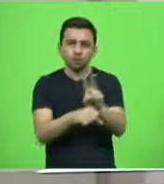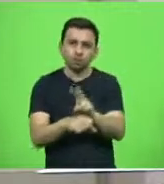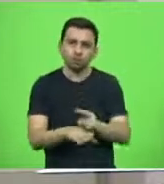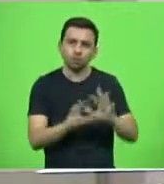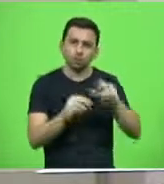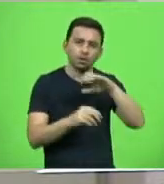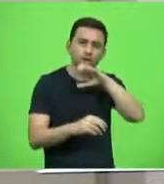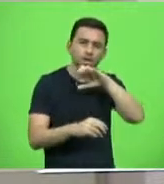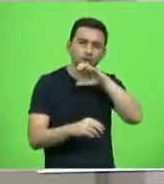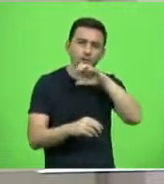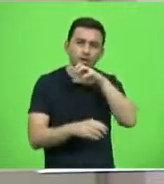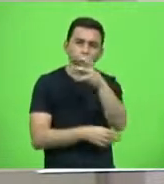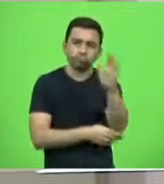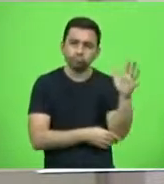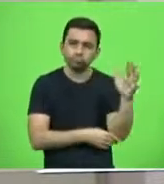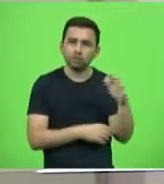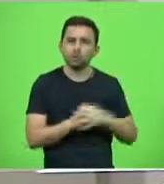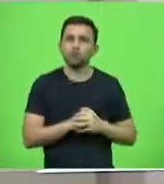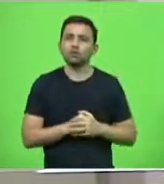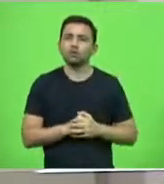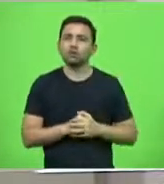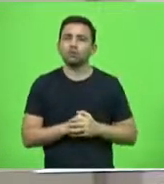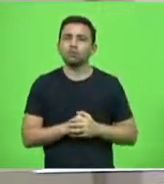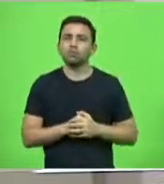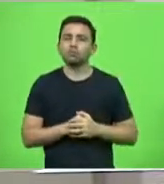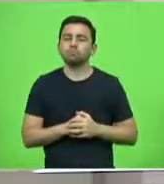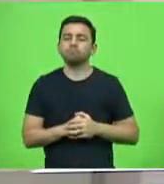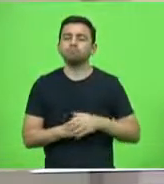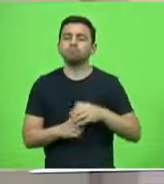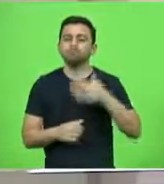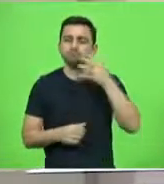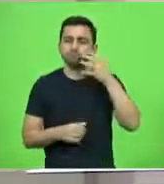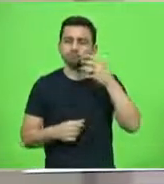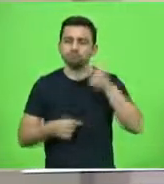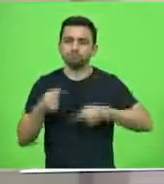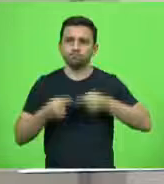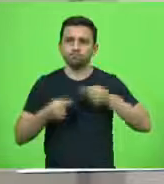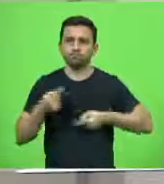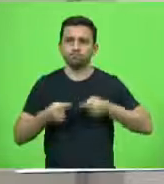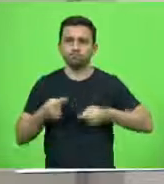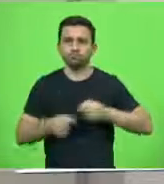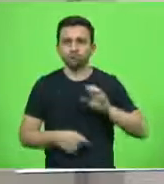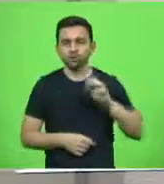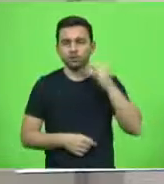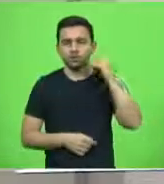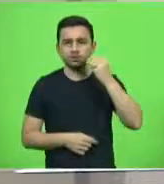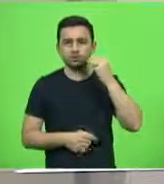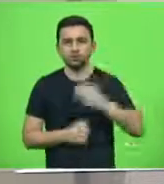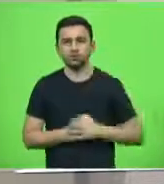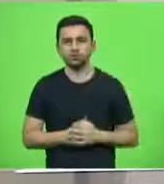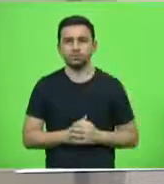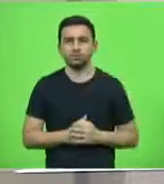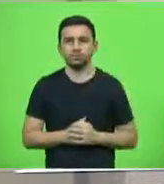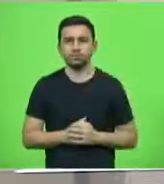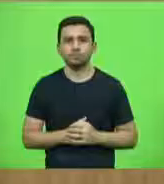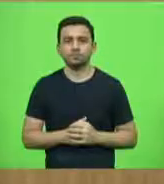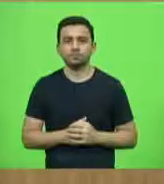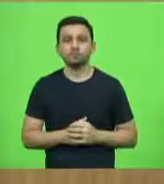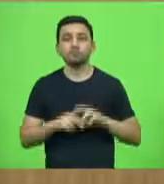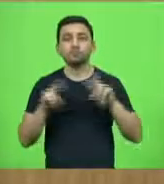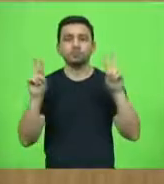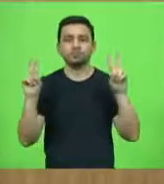longo das rodovias de competência da União. Em discussão, deputado autor Marcius Machado. Obrigado, presidente. Esse tema,